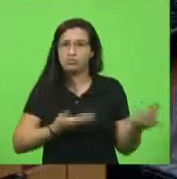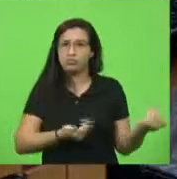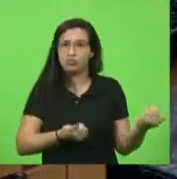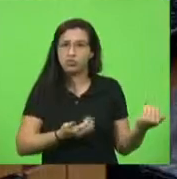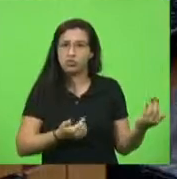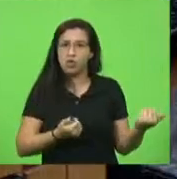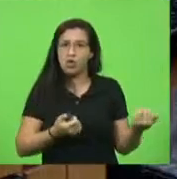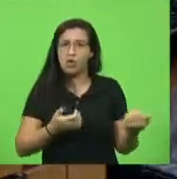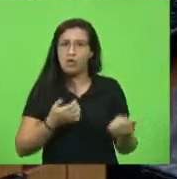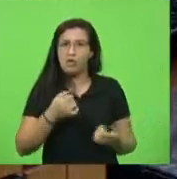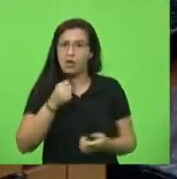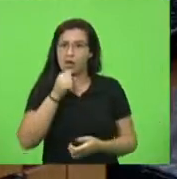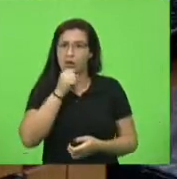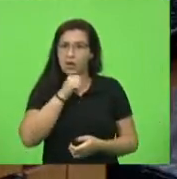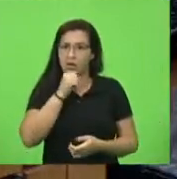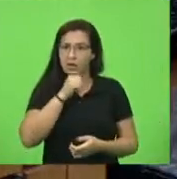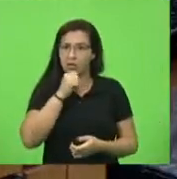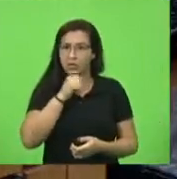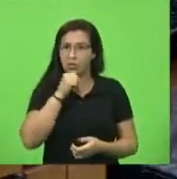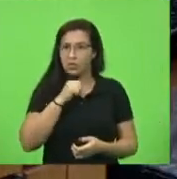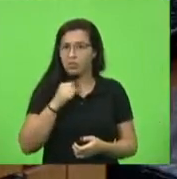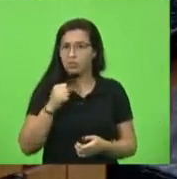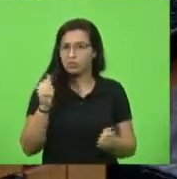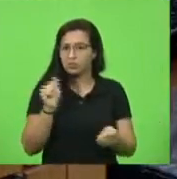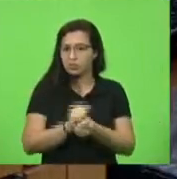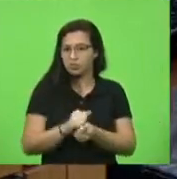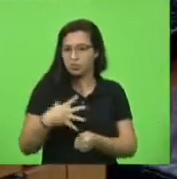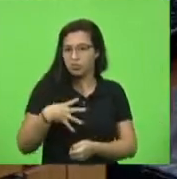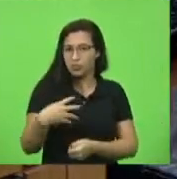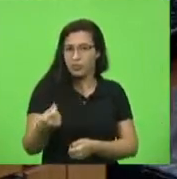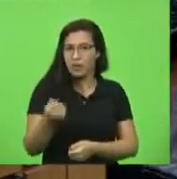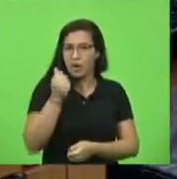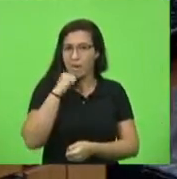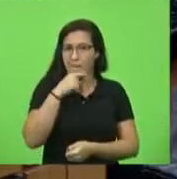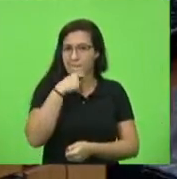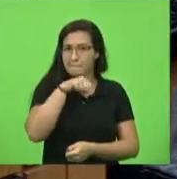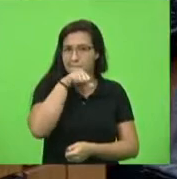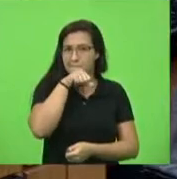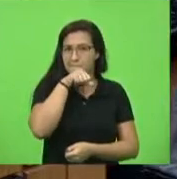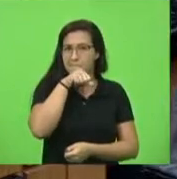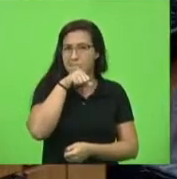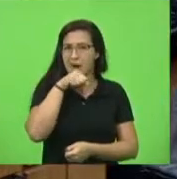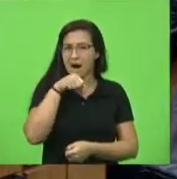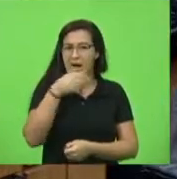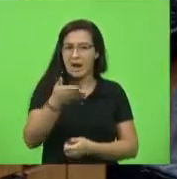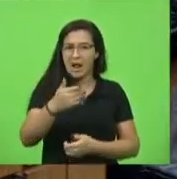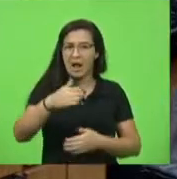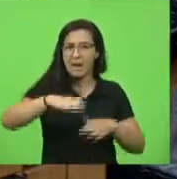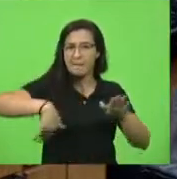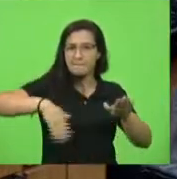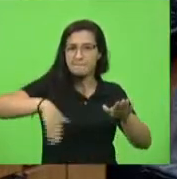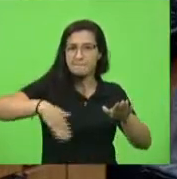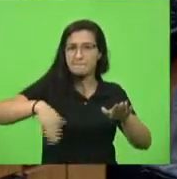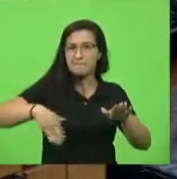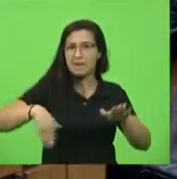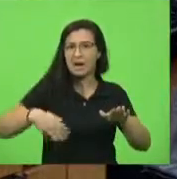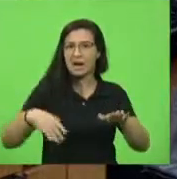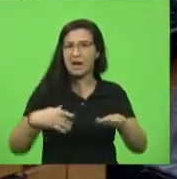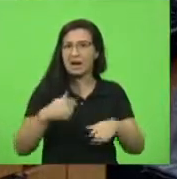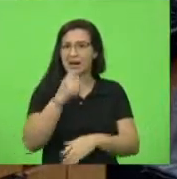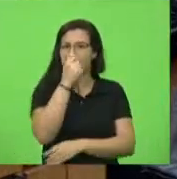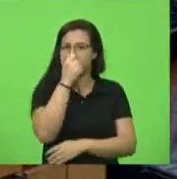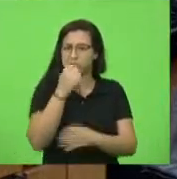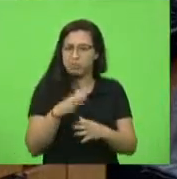de gente pai velha, avô com neto, pai e mãe com filho, espando picolé e as praias cheias. Vai nas baladas dos jovens.